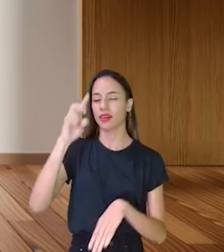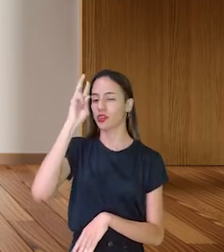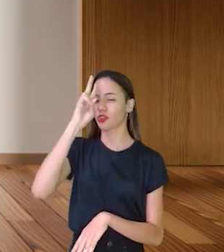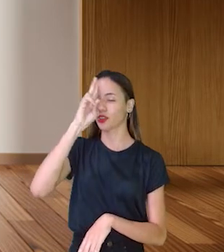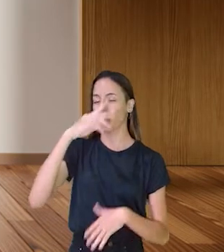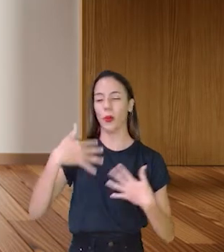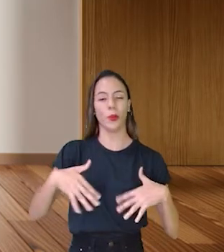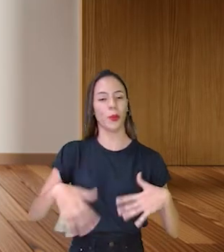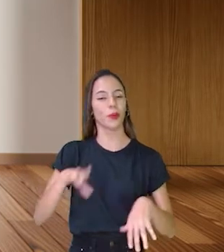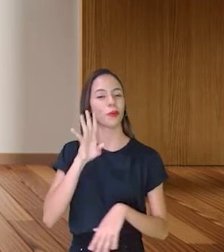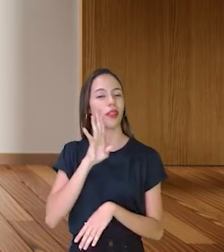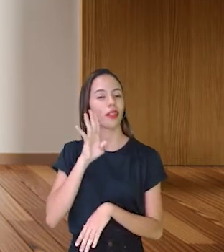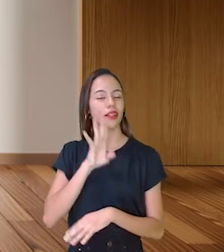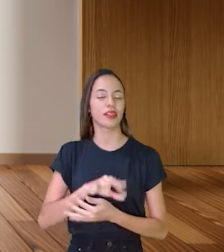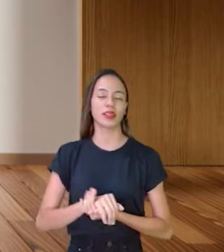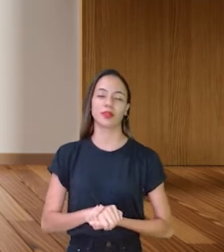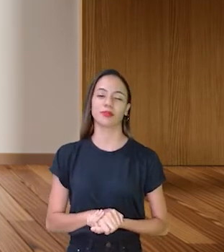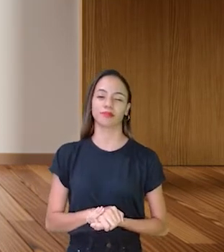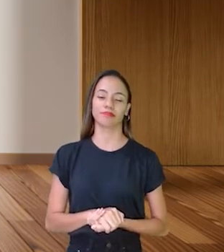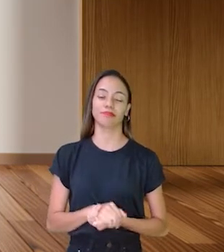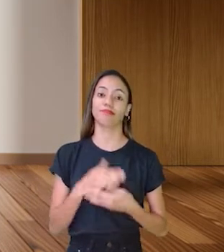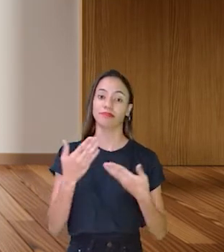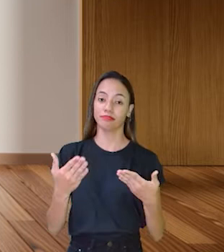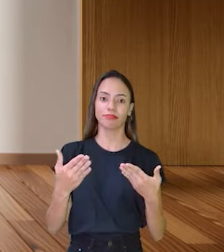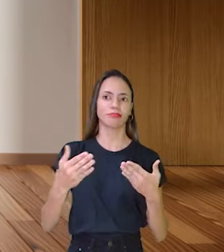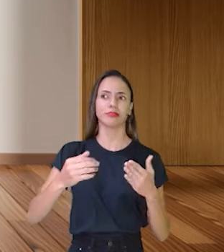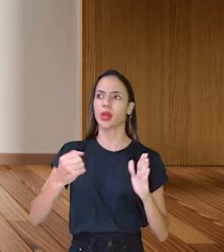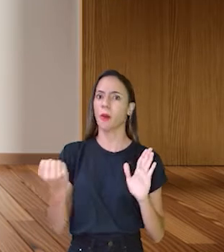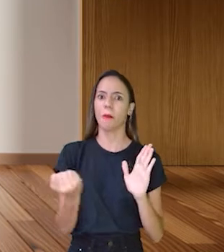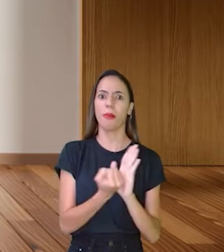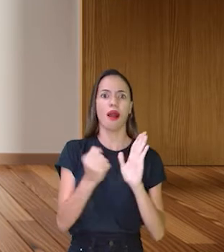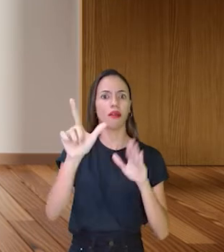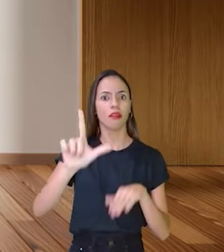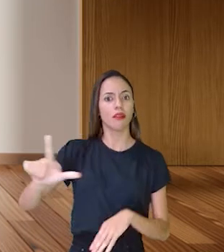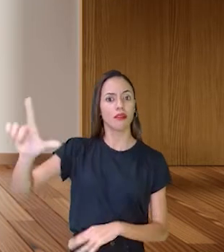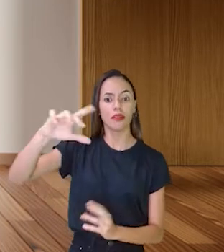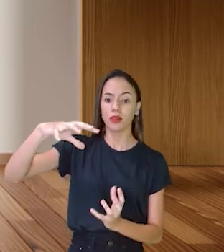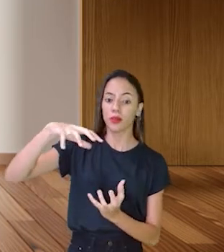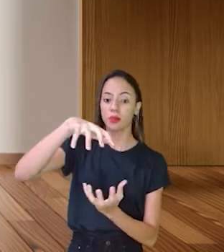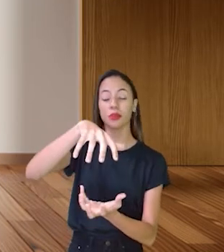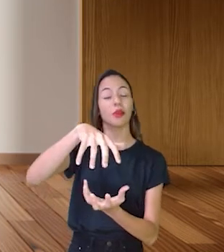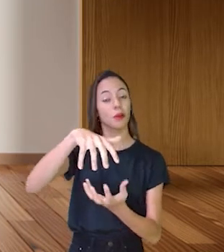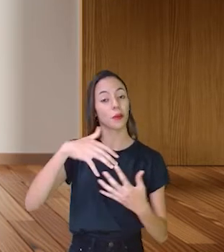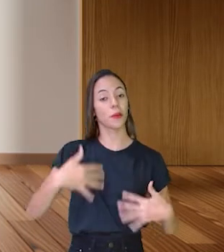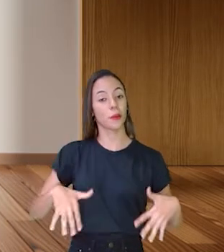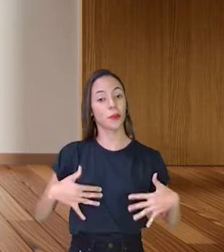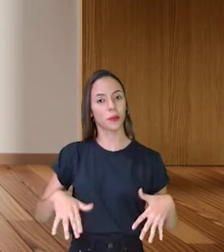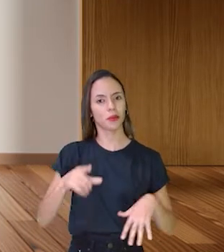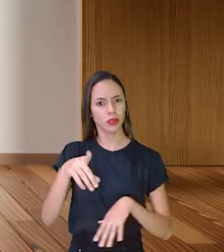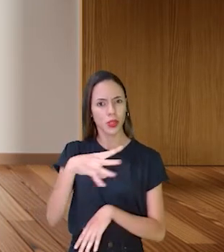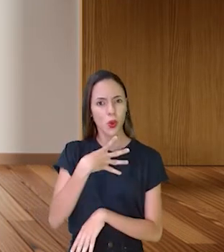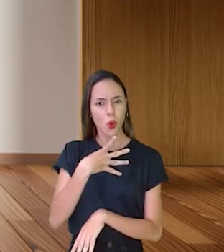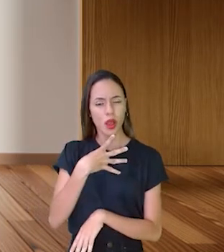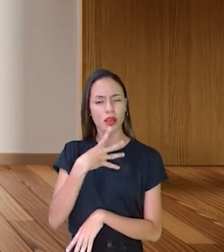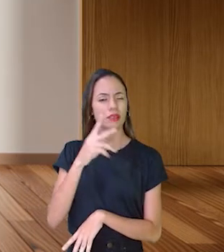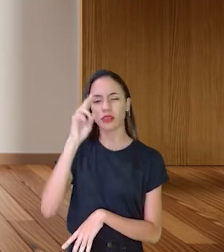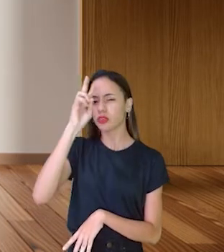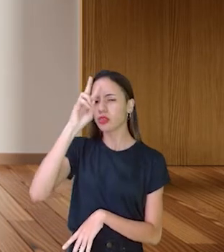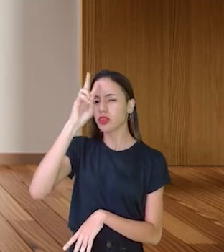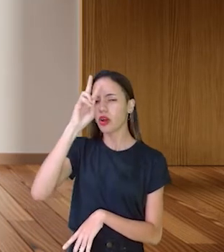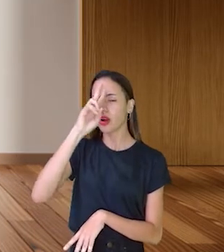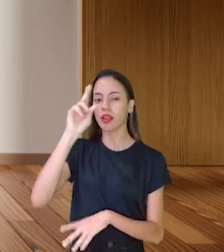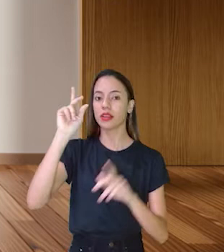muito legal. Na verdade, é um clássico da literatura mundial. Você já conhece aquela história?